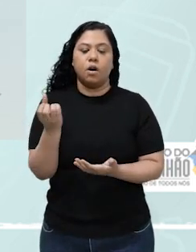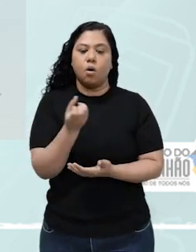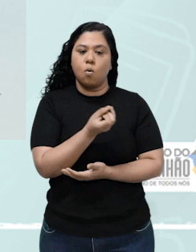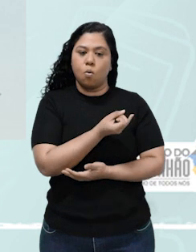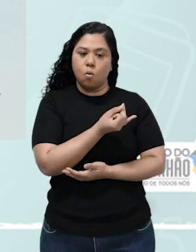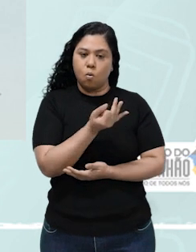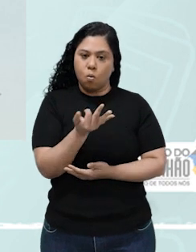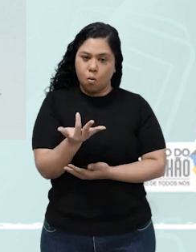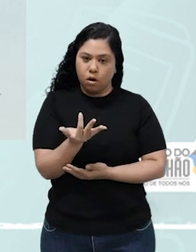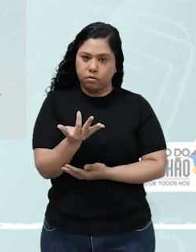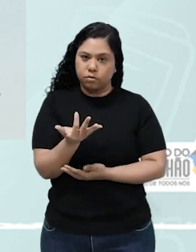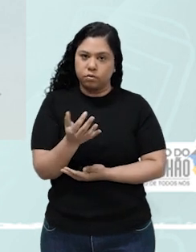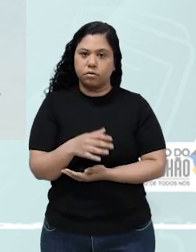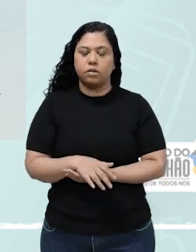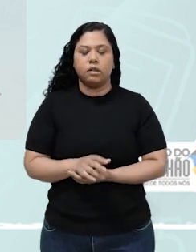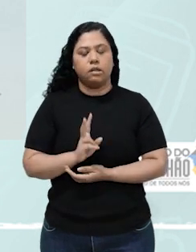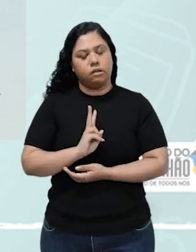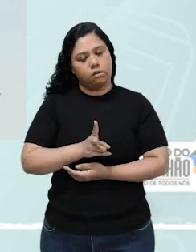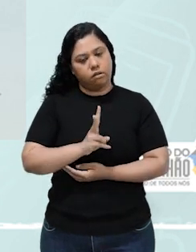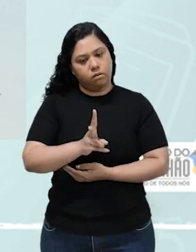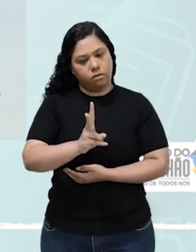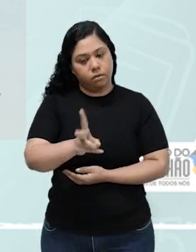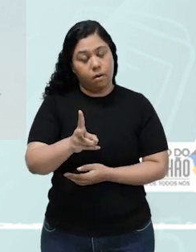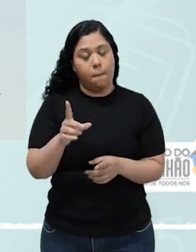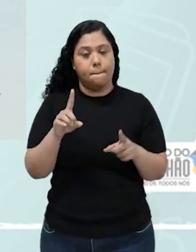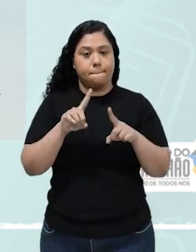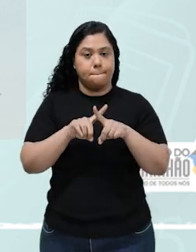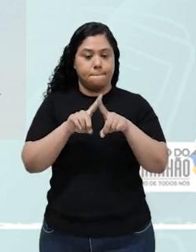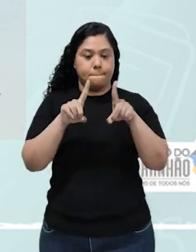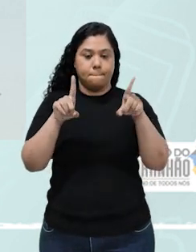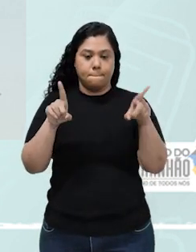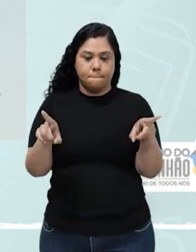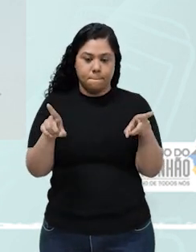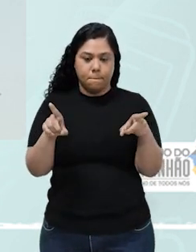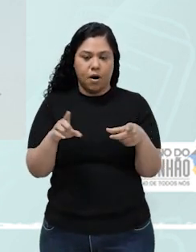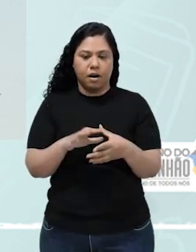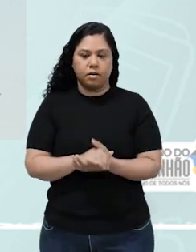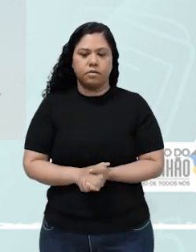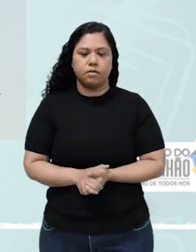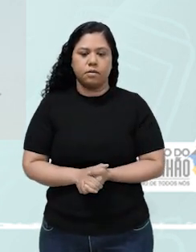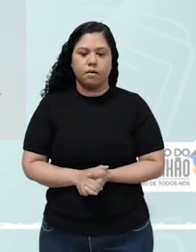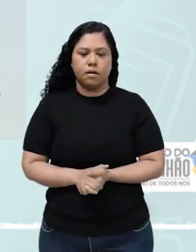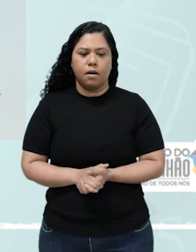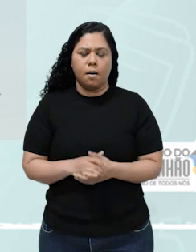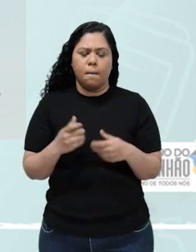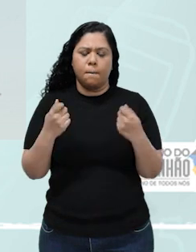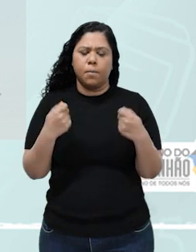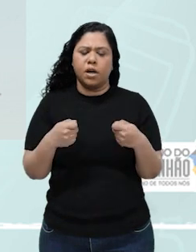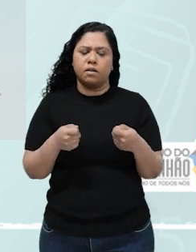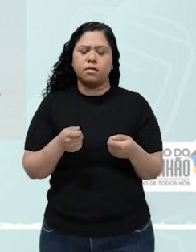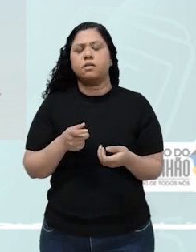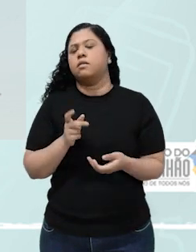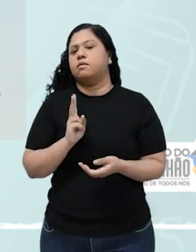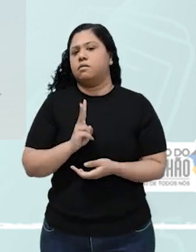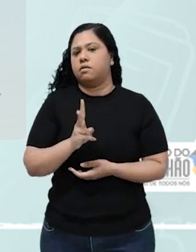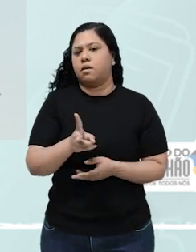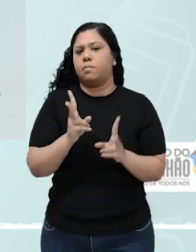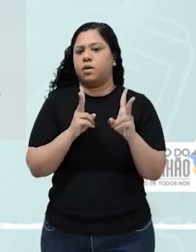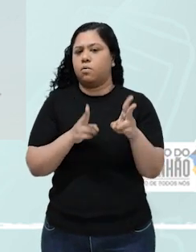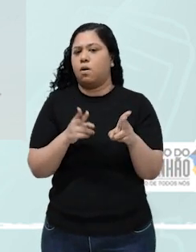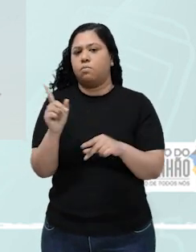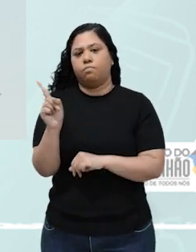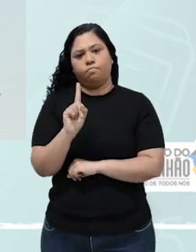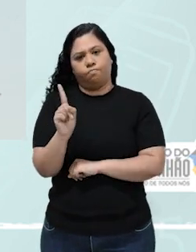participantes permanecem constantes, porém, não obrigatoriamente iguais. Vamos